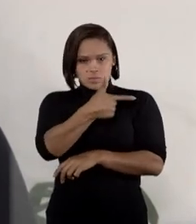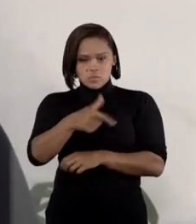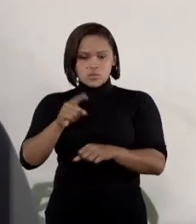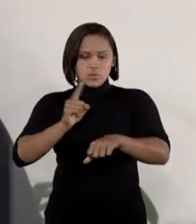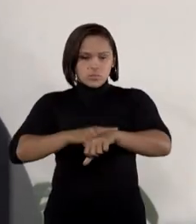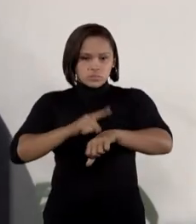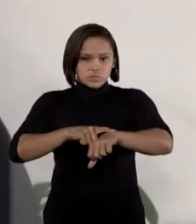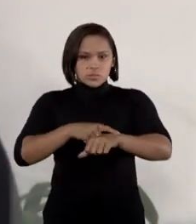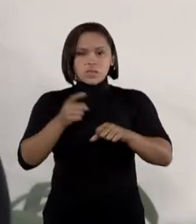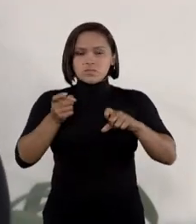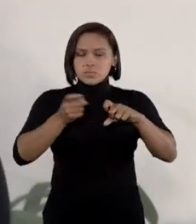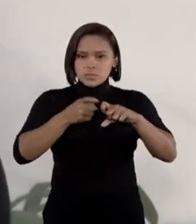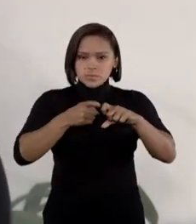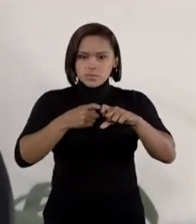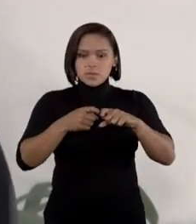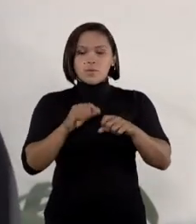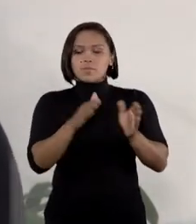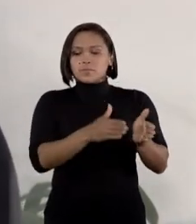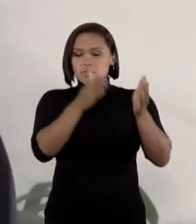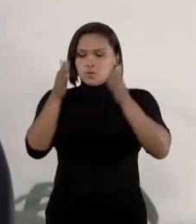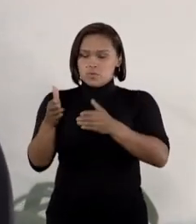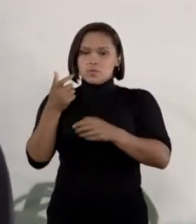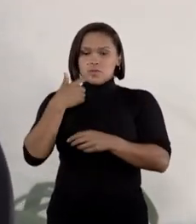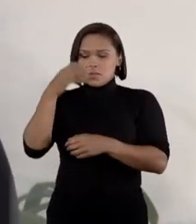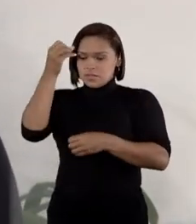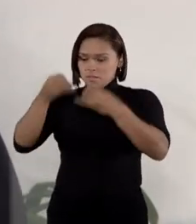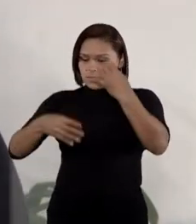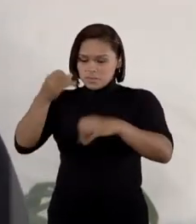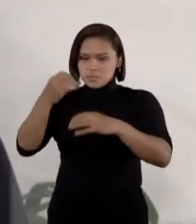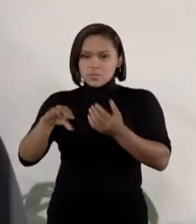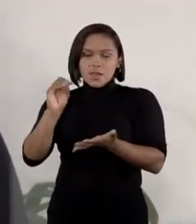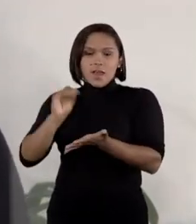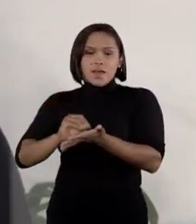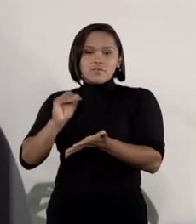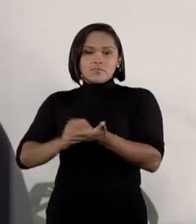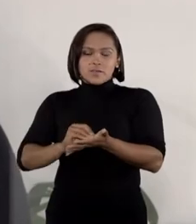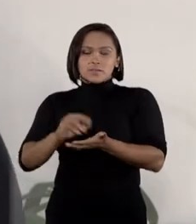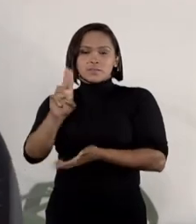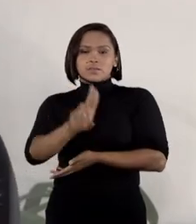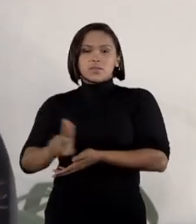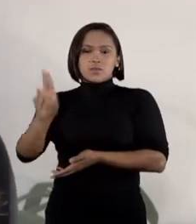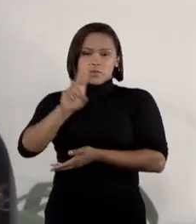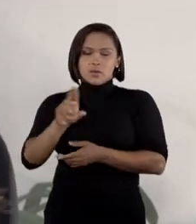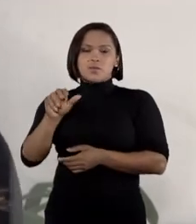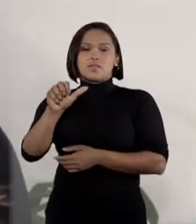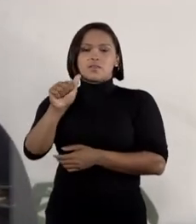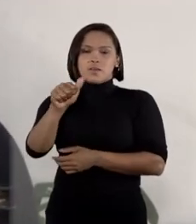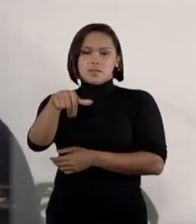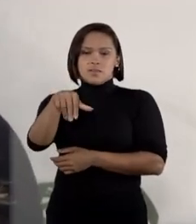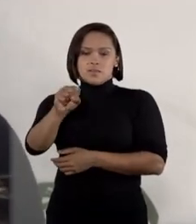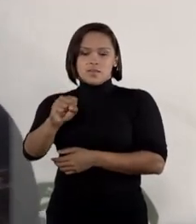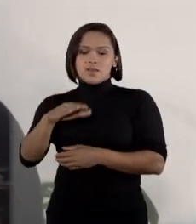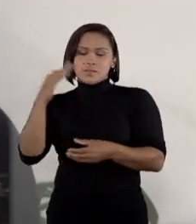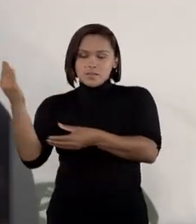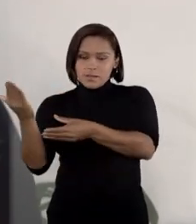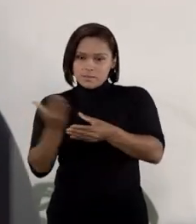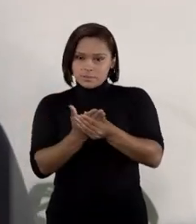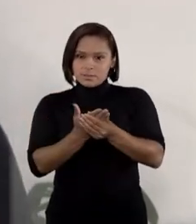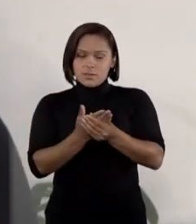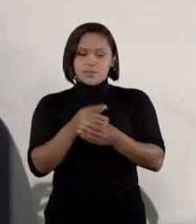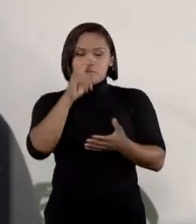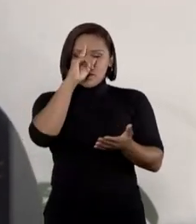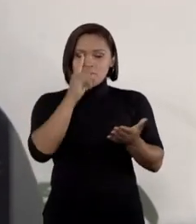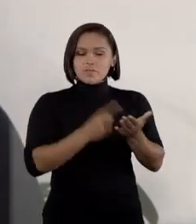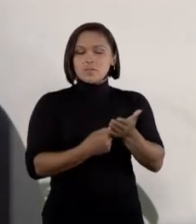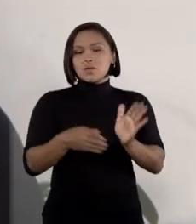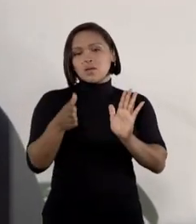atendimento. Do outro lado, as operadoras questionam a ausência da União e da ANS na ação e afirmam que a